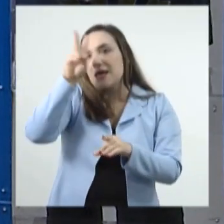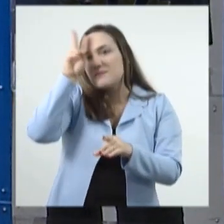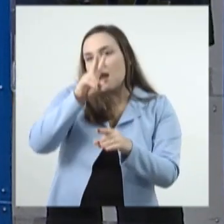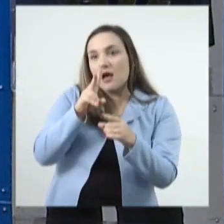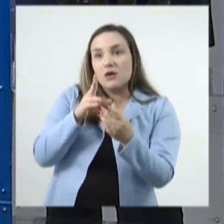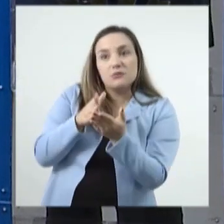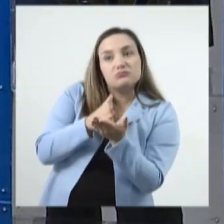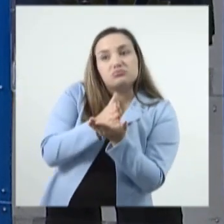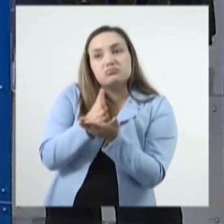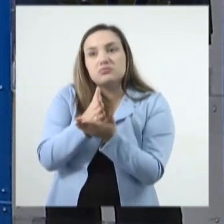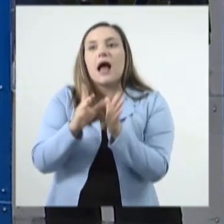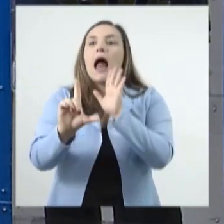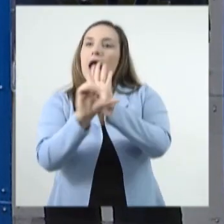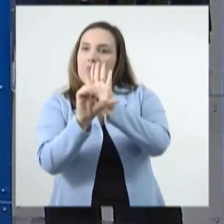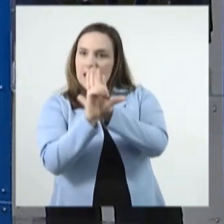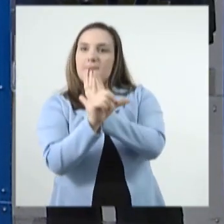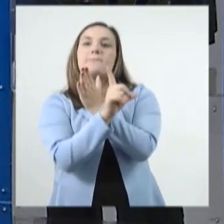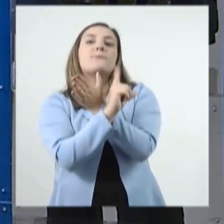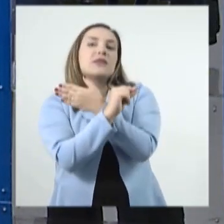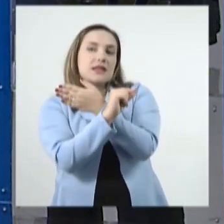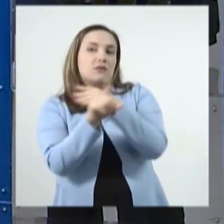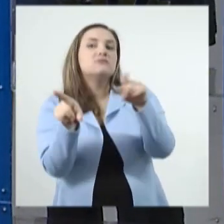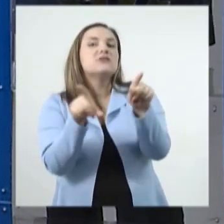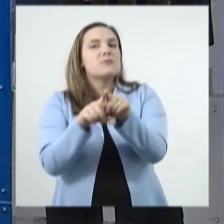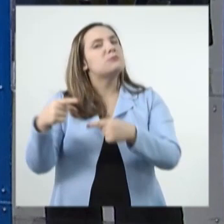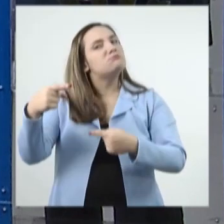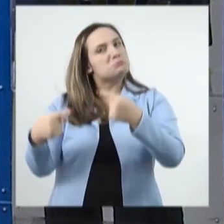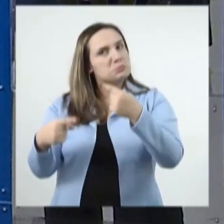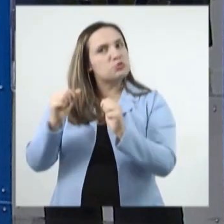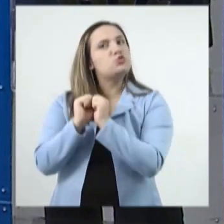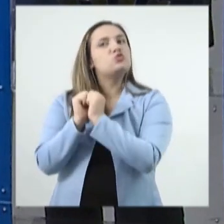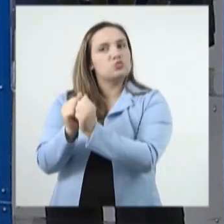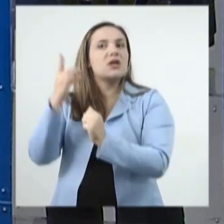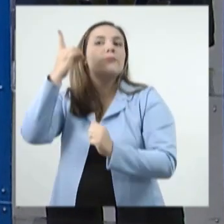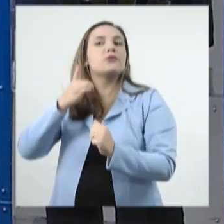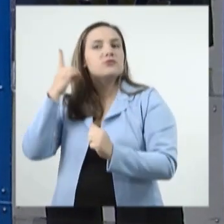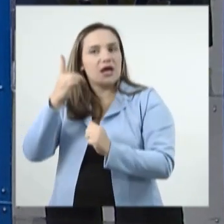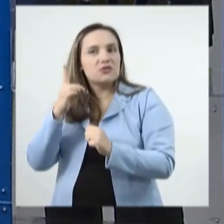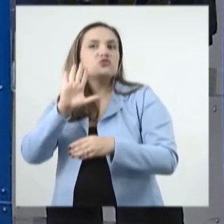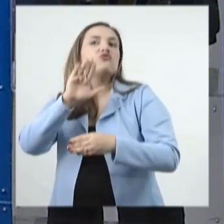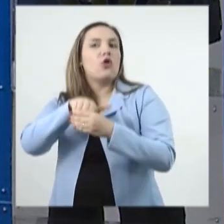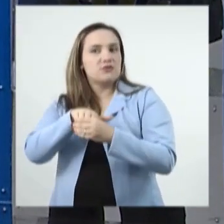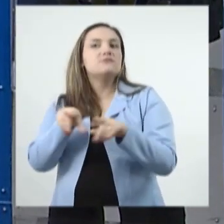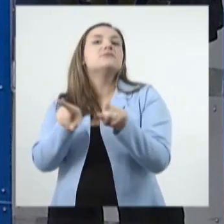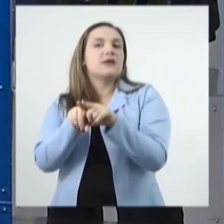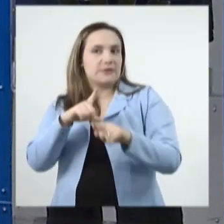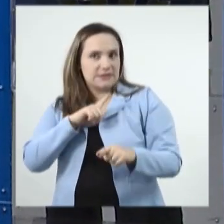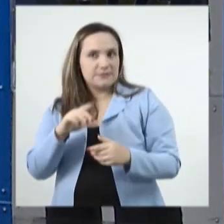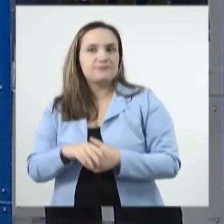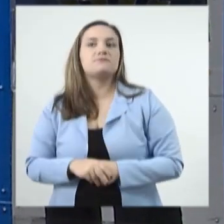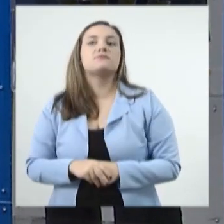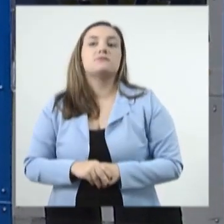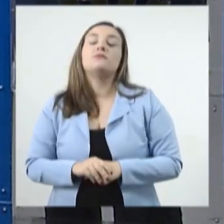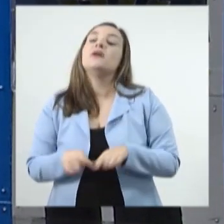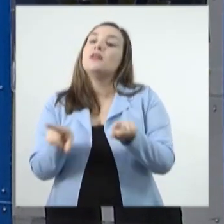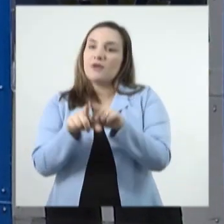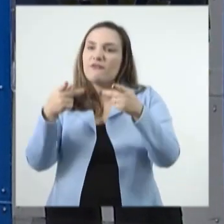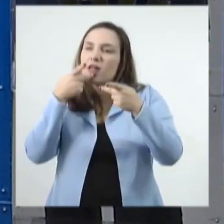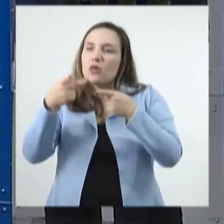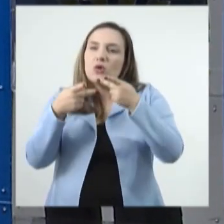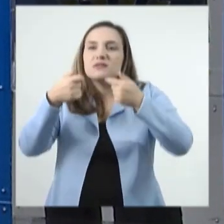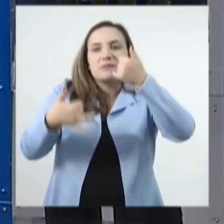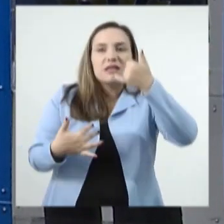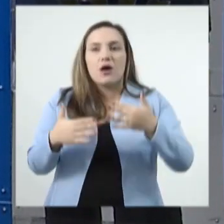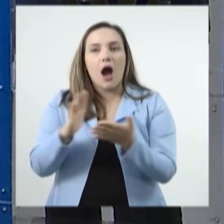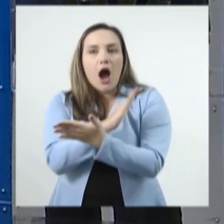Pantanal, muito discutida com os deputados estaduais, protagonistas da votação. Ele falou também, citou rapidamente, uma solução